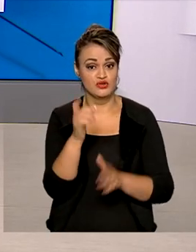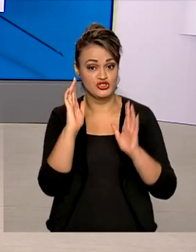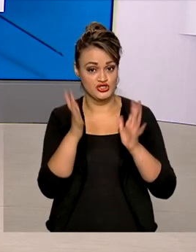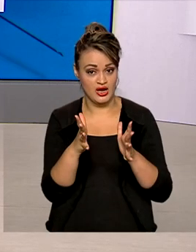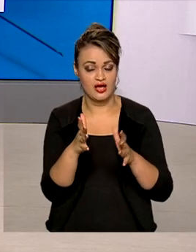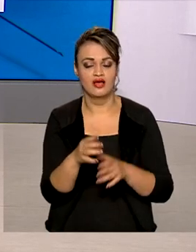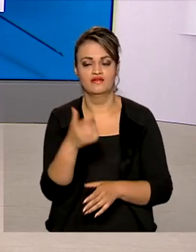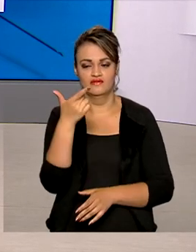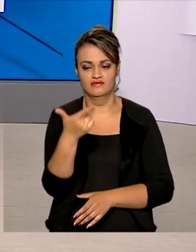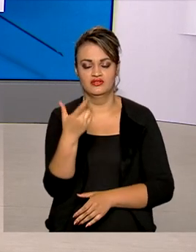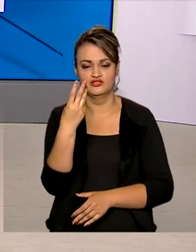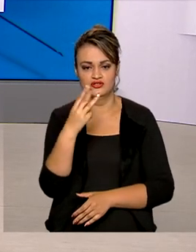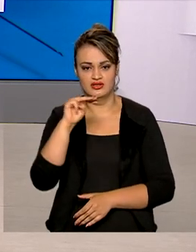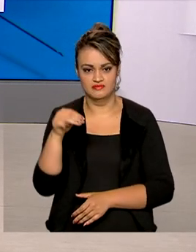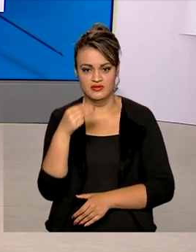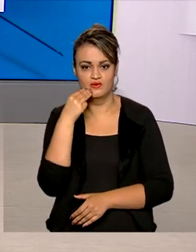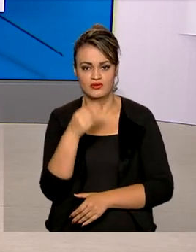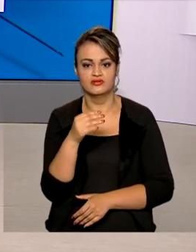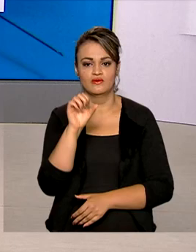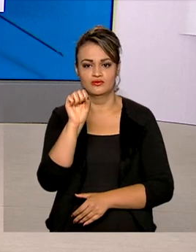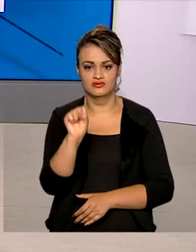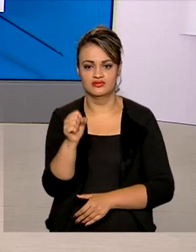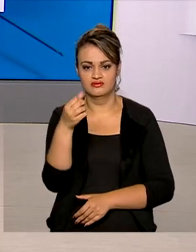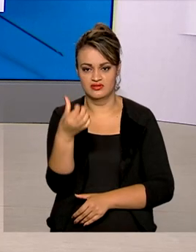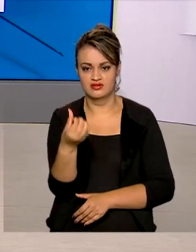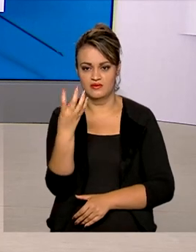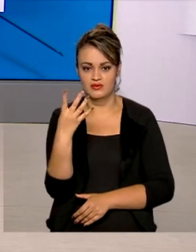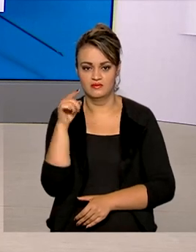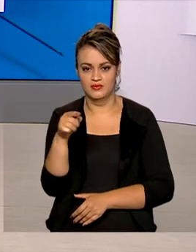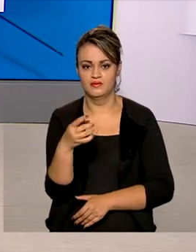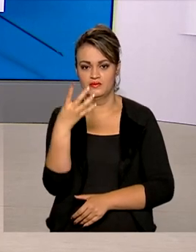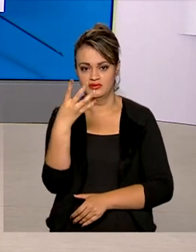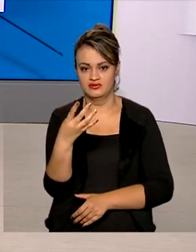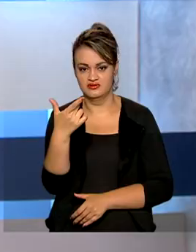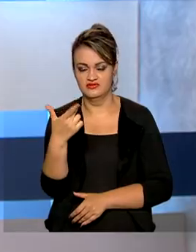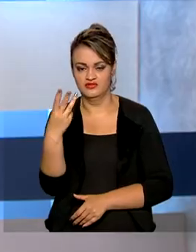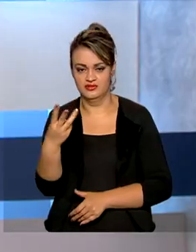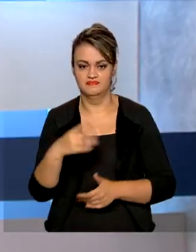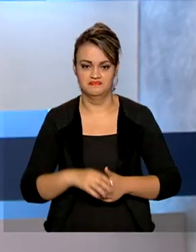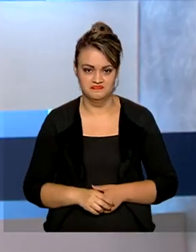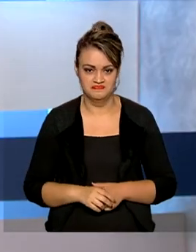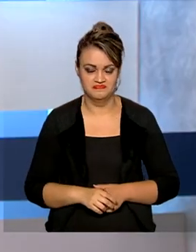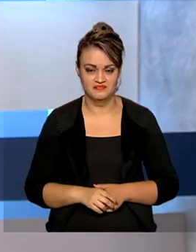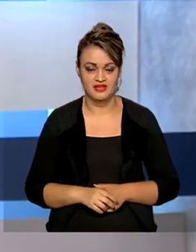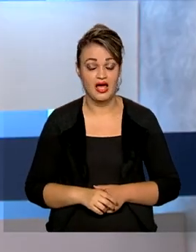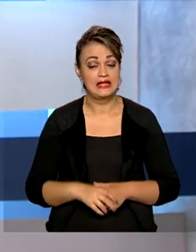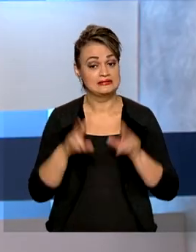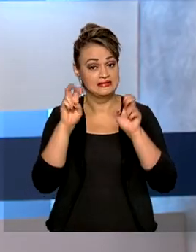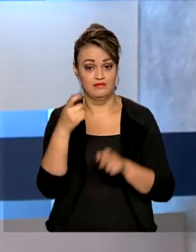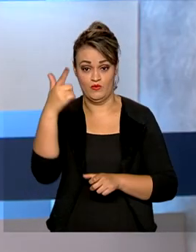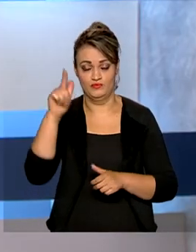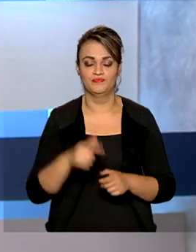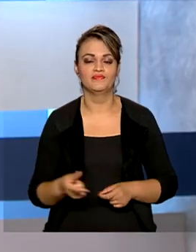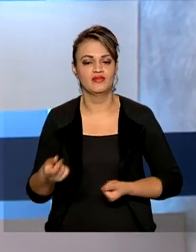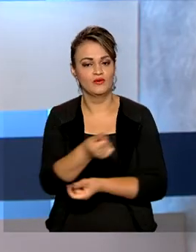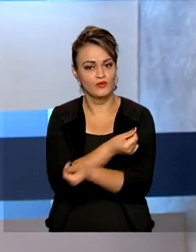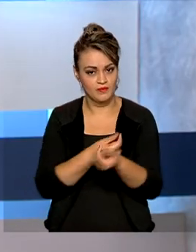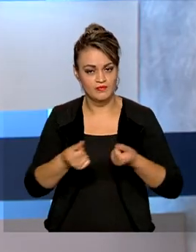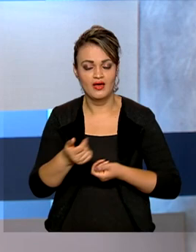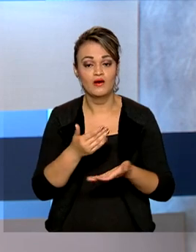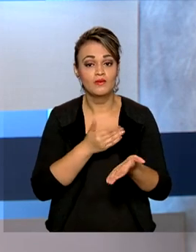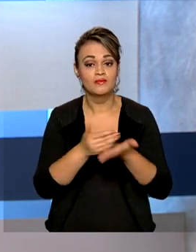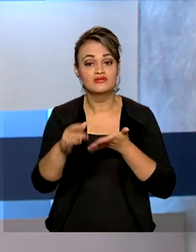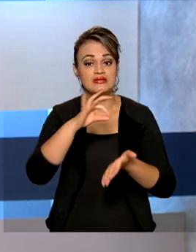doses, 23 milhões e 864 mil e 423. Nosso assunto agora é economia. Foram abertas